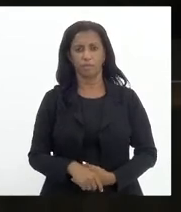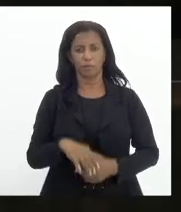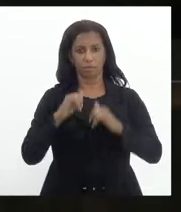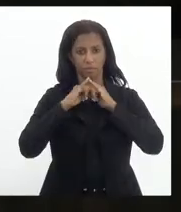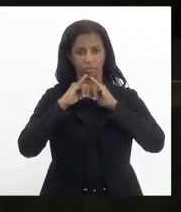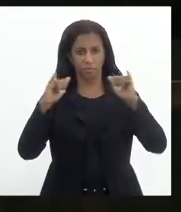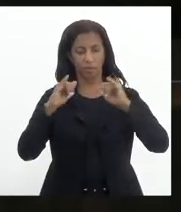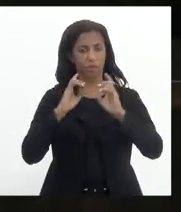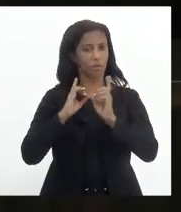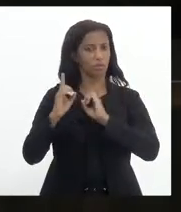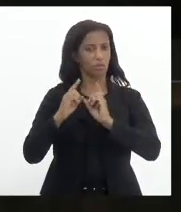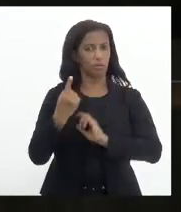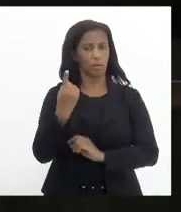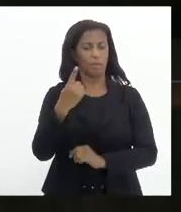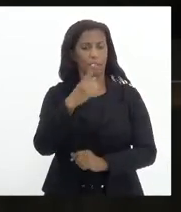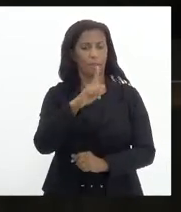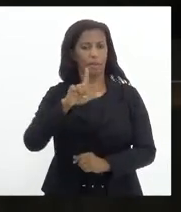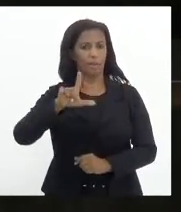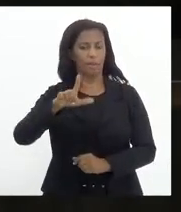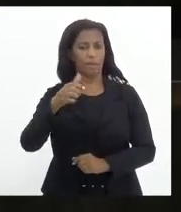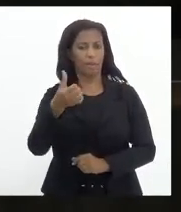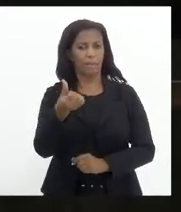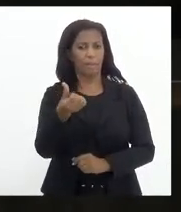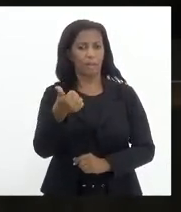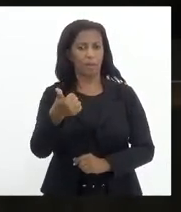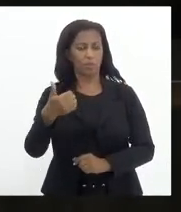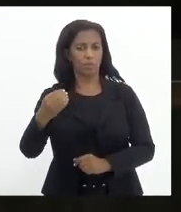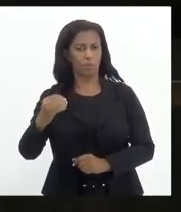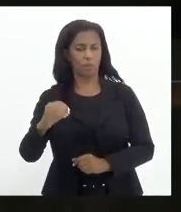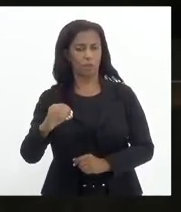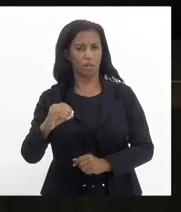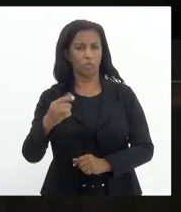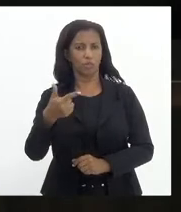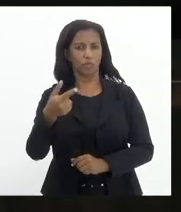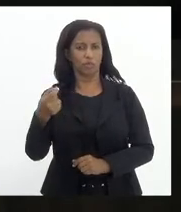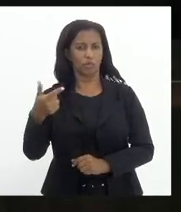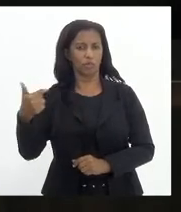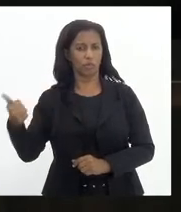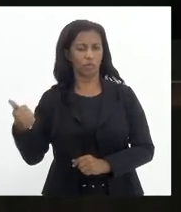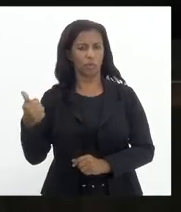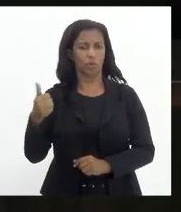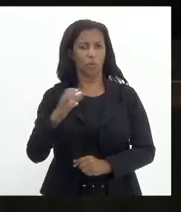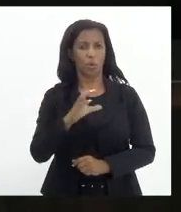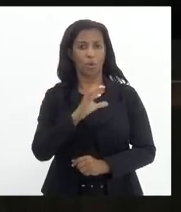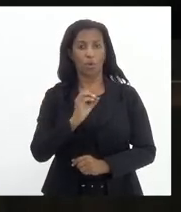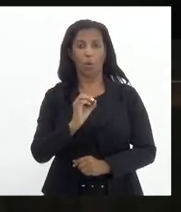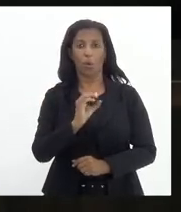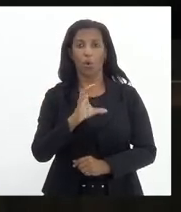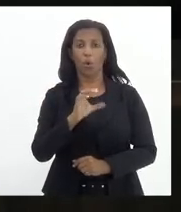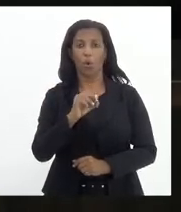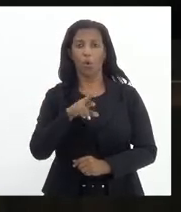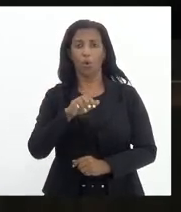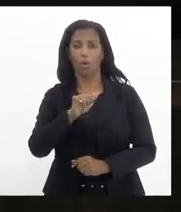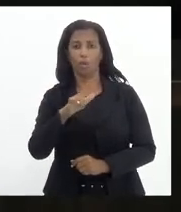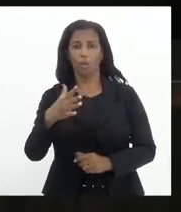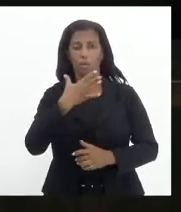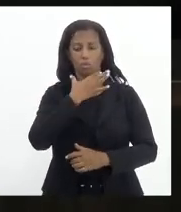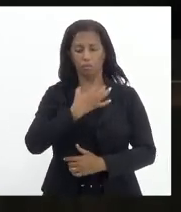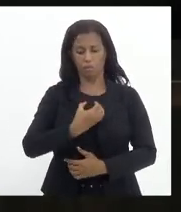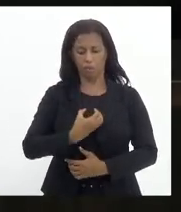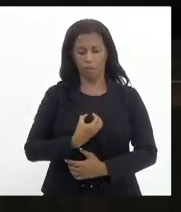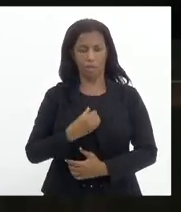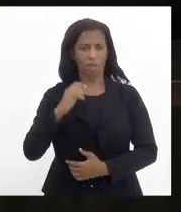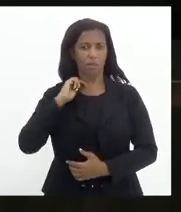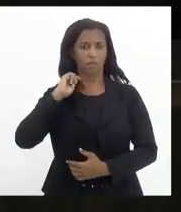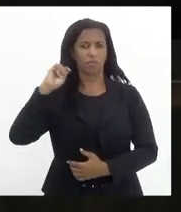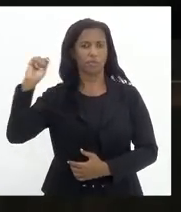Anuncio. Em discussão, única, projeto de resolução 610-2021, de autoria do deputado Coronel Salema. Concede medalha tiradense e